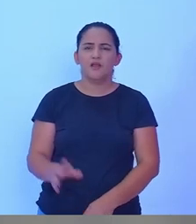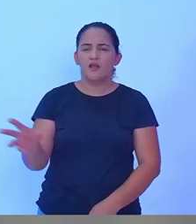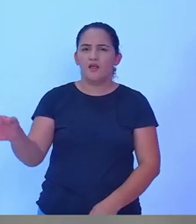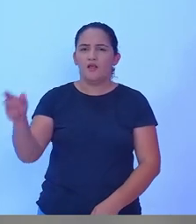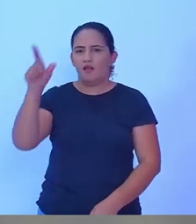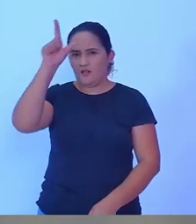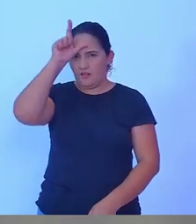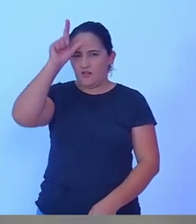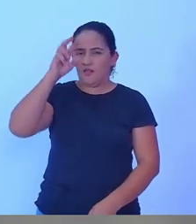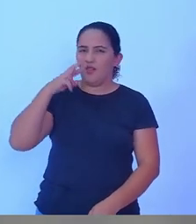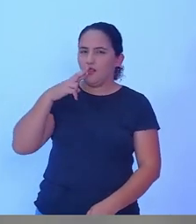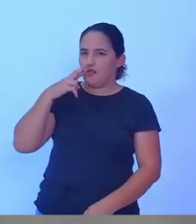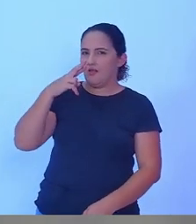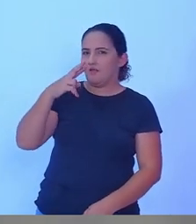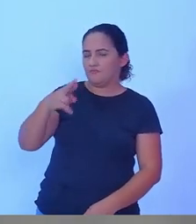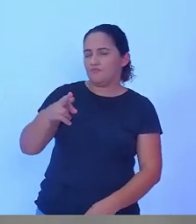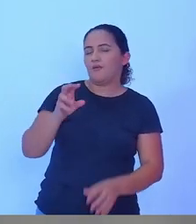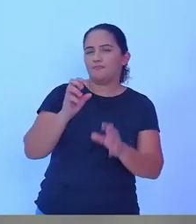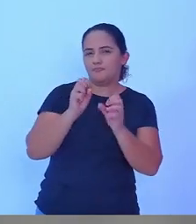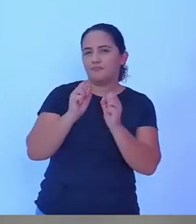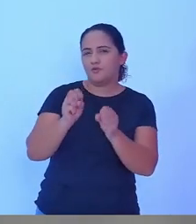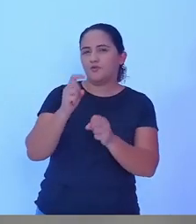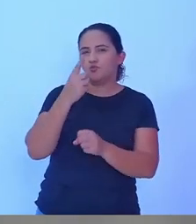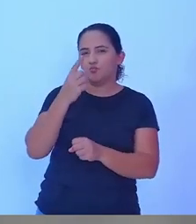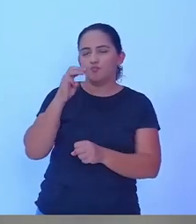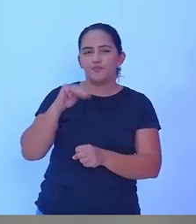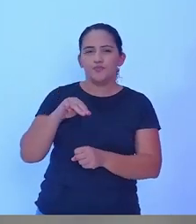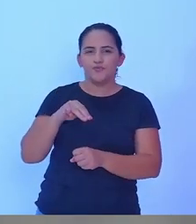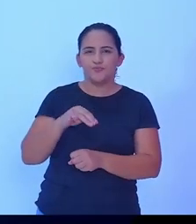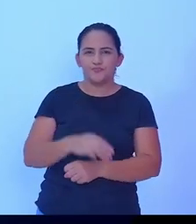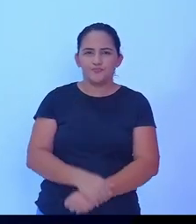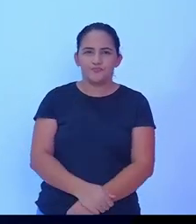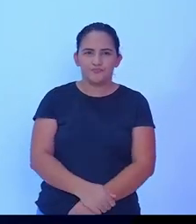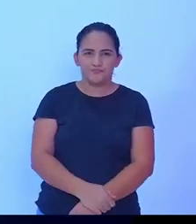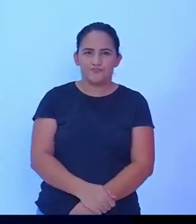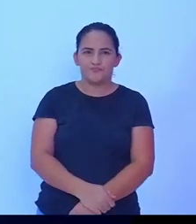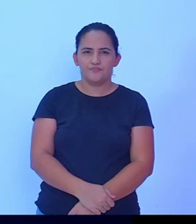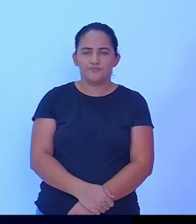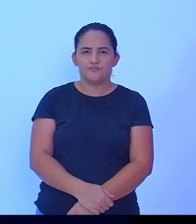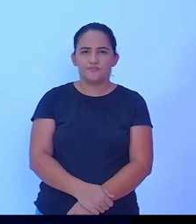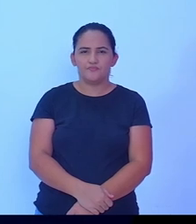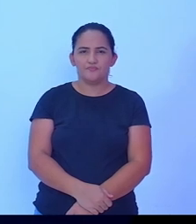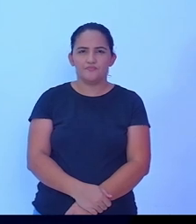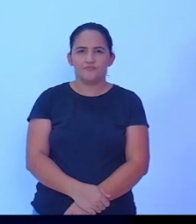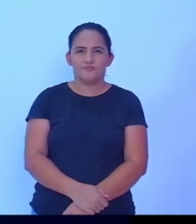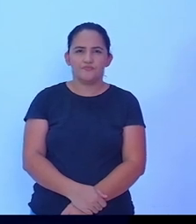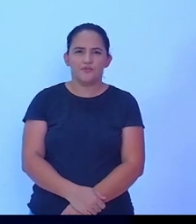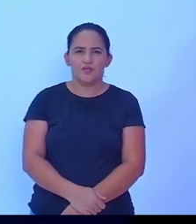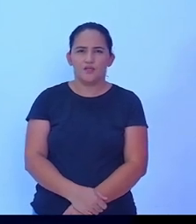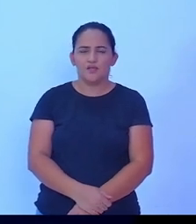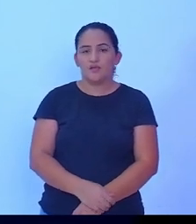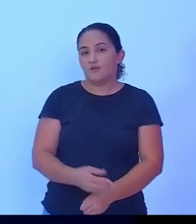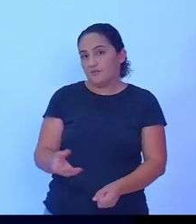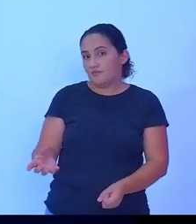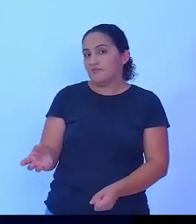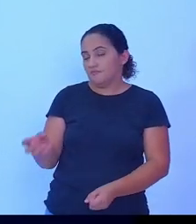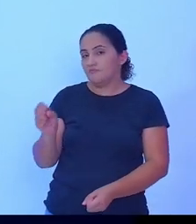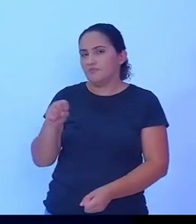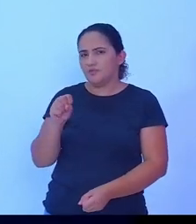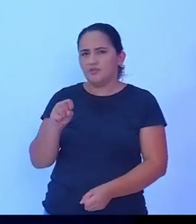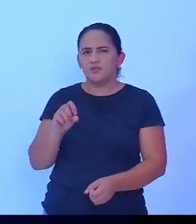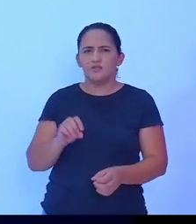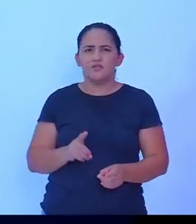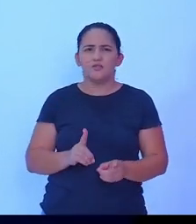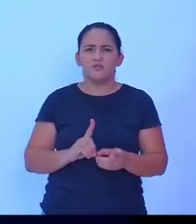resposta a partir de agora, um minuto. Você sabe que isso é democracia quando